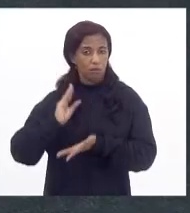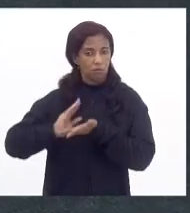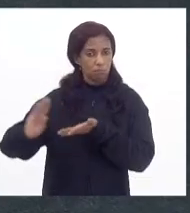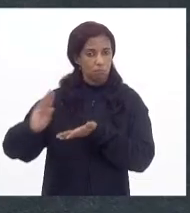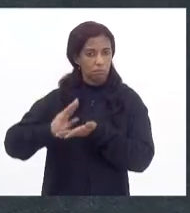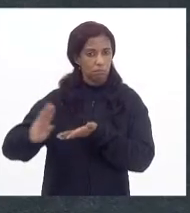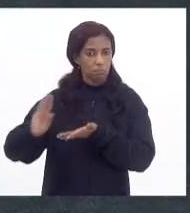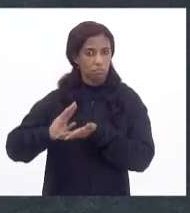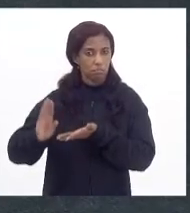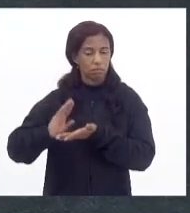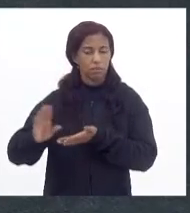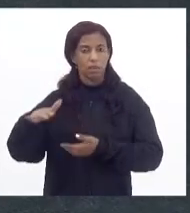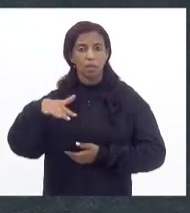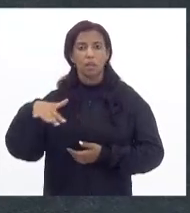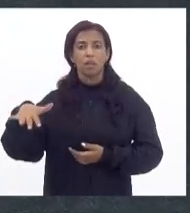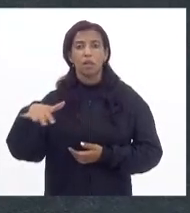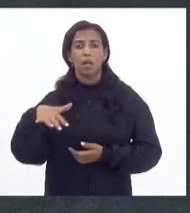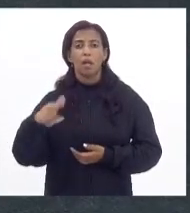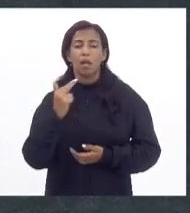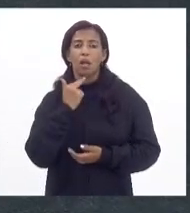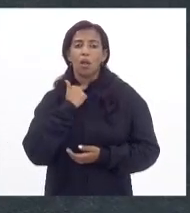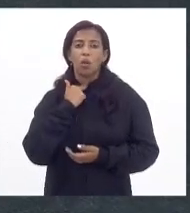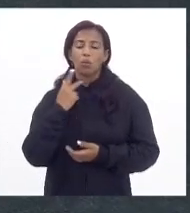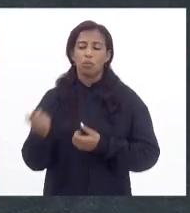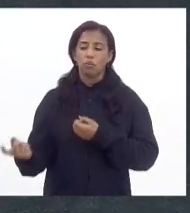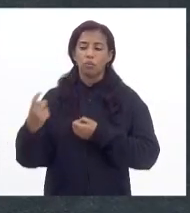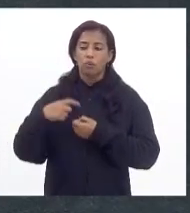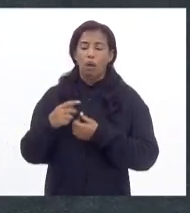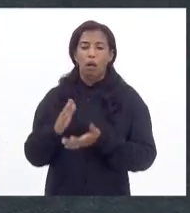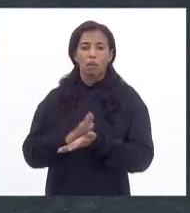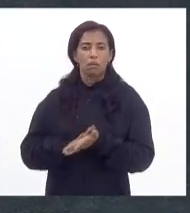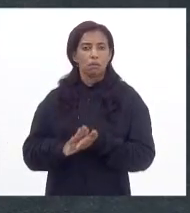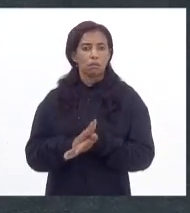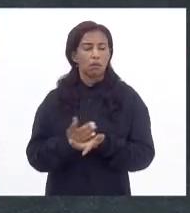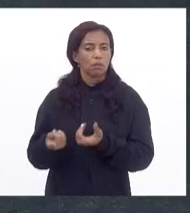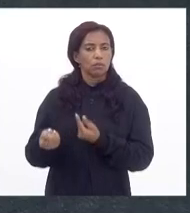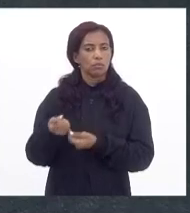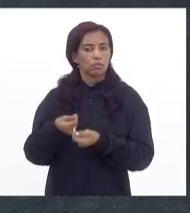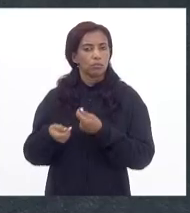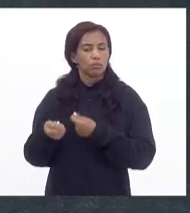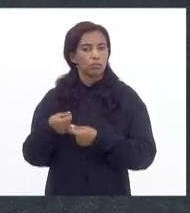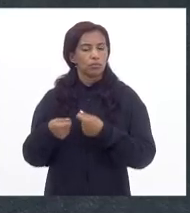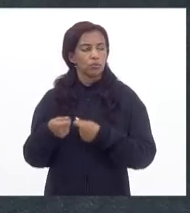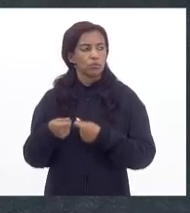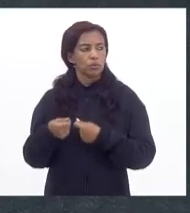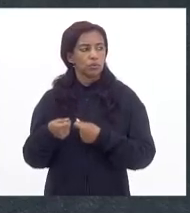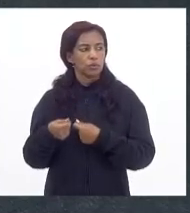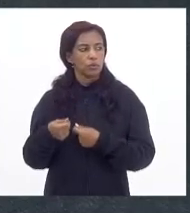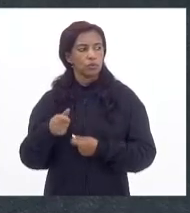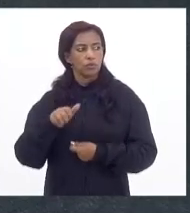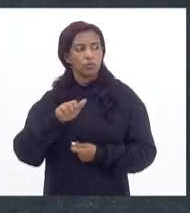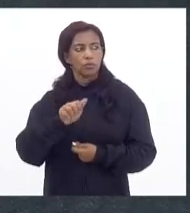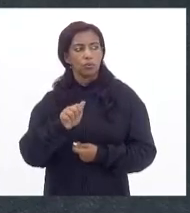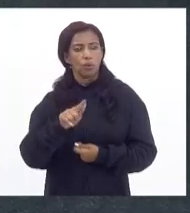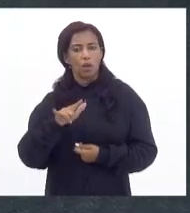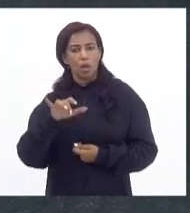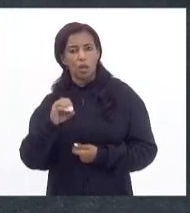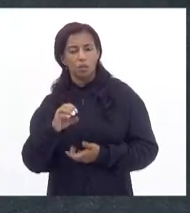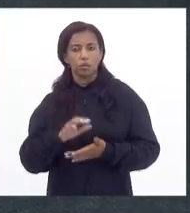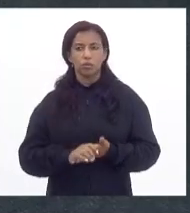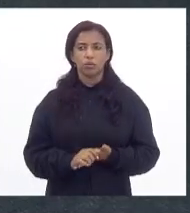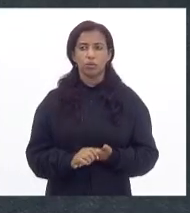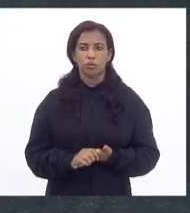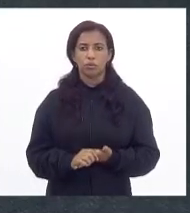em áreas que não vai dar esse retorno com dinheiro oriundo do ágio ou da outorga